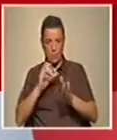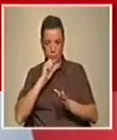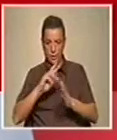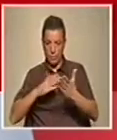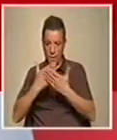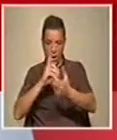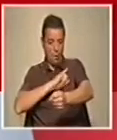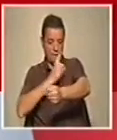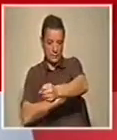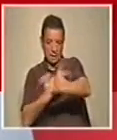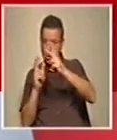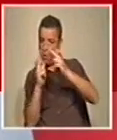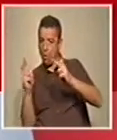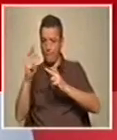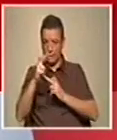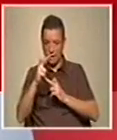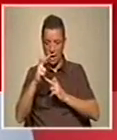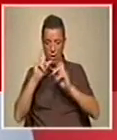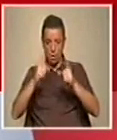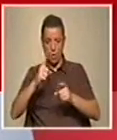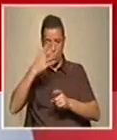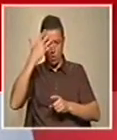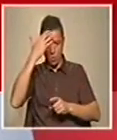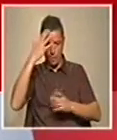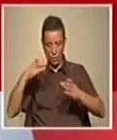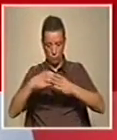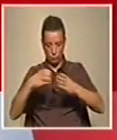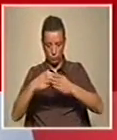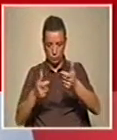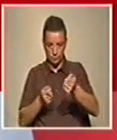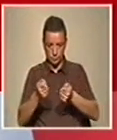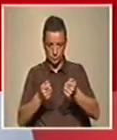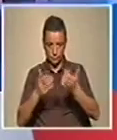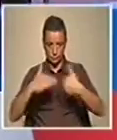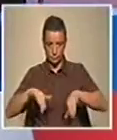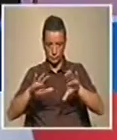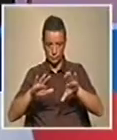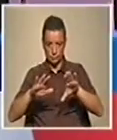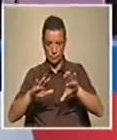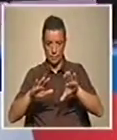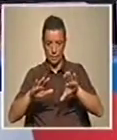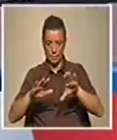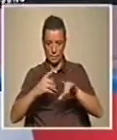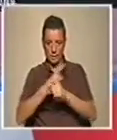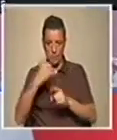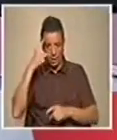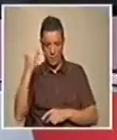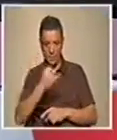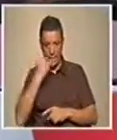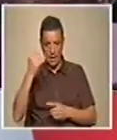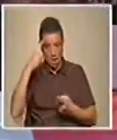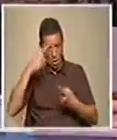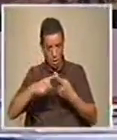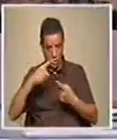fortalecer e aumentar claramente o número de casos de cooperação institucional. João, me respondeu há pouco e eu estava curiosa, a ideia, o objetivo